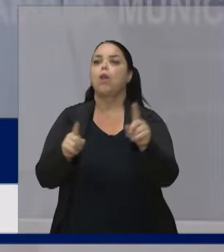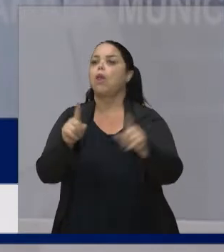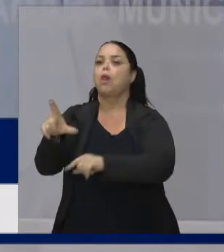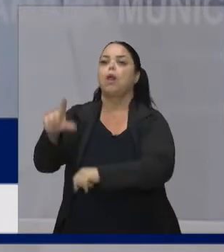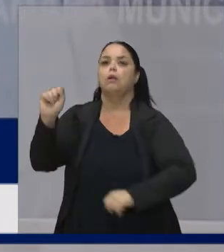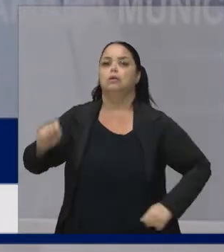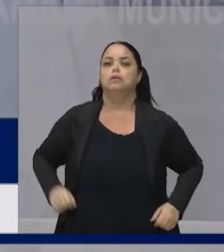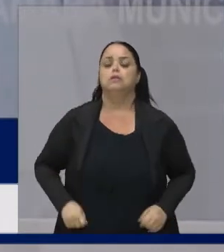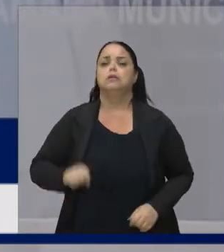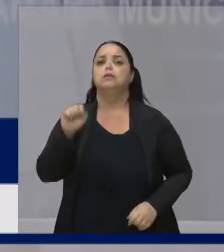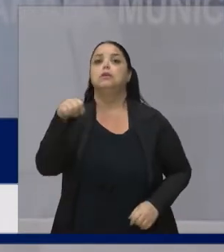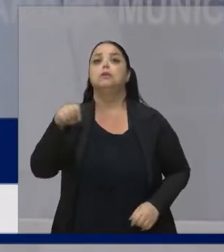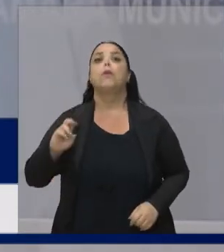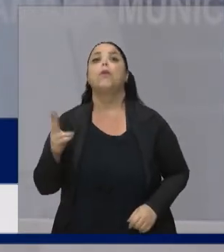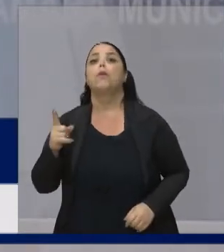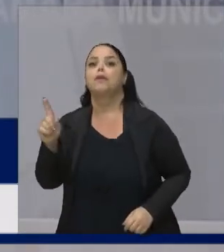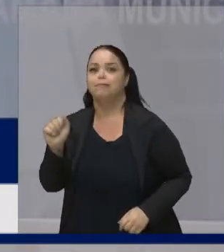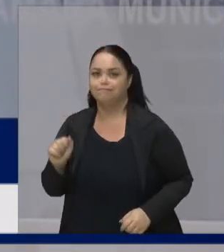Sim ou não?